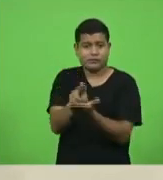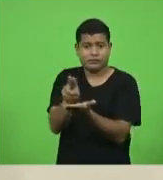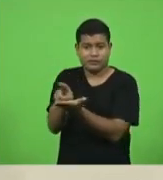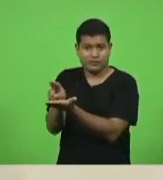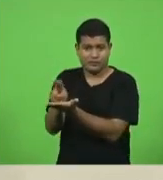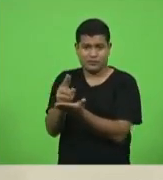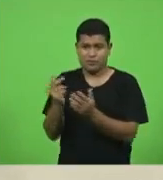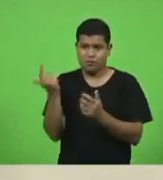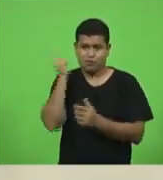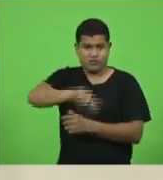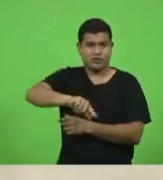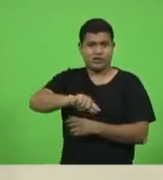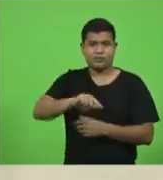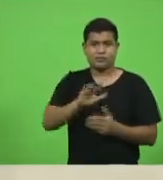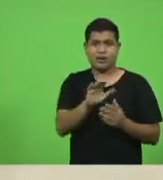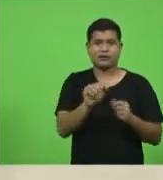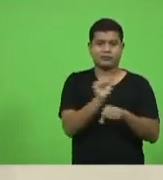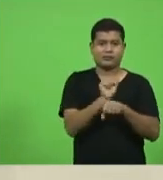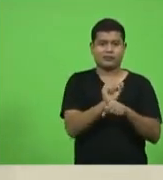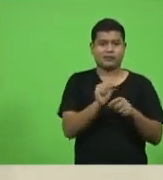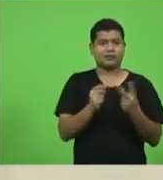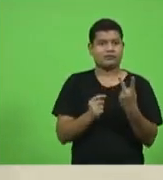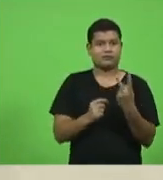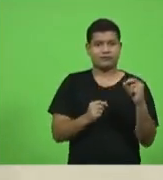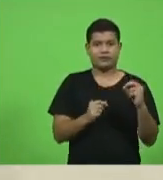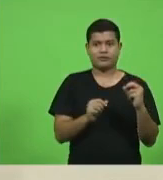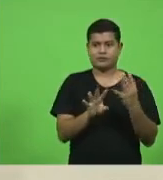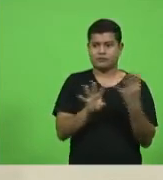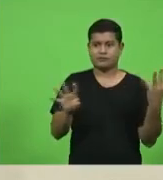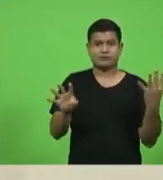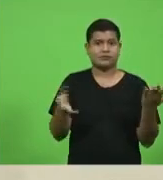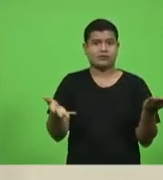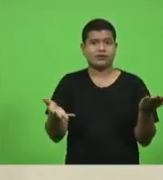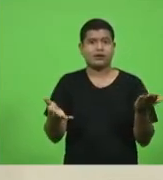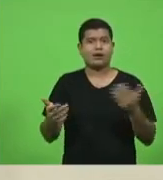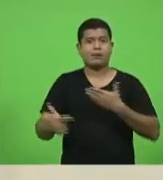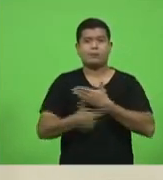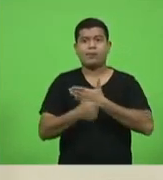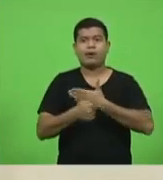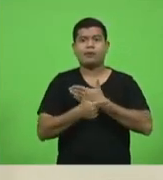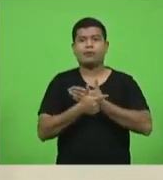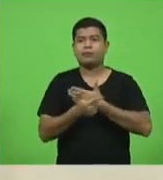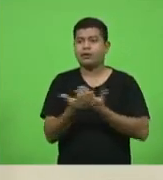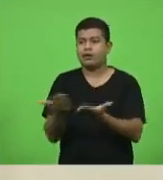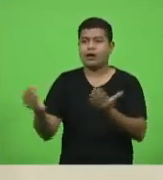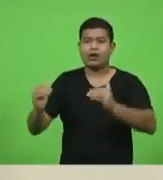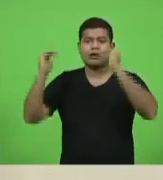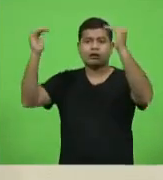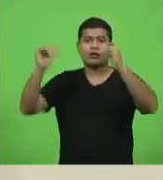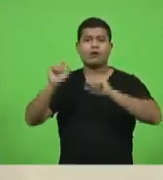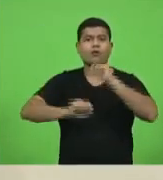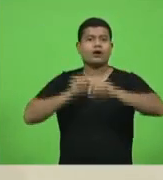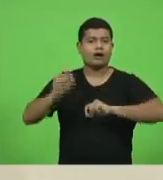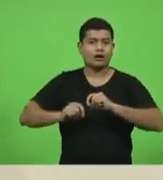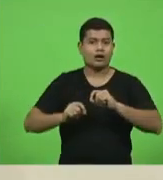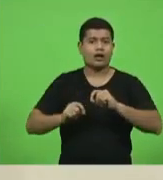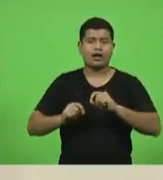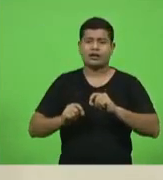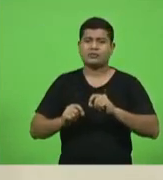Qual que é nosso papel? Qual é o papel das autoridades? É, no mínimo, no mínimo,